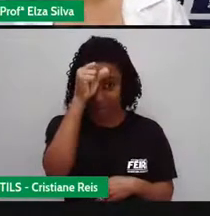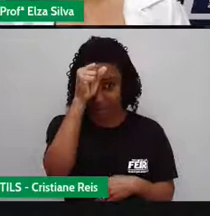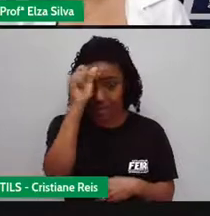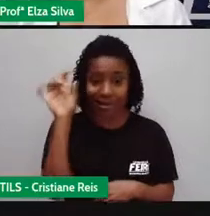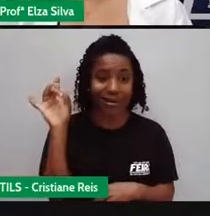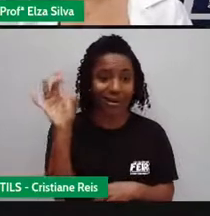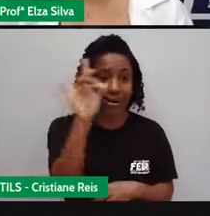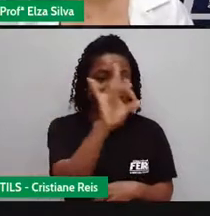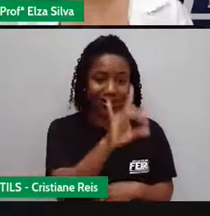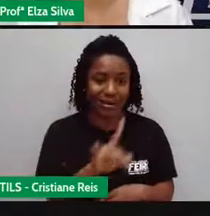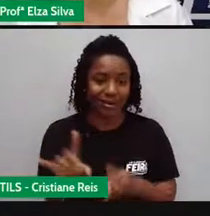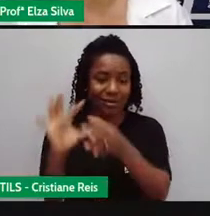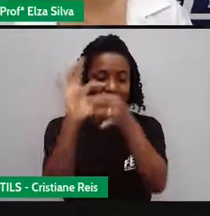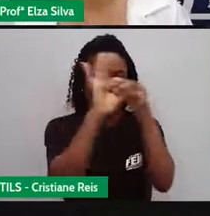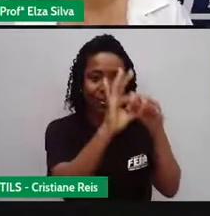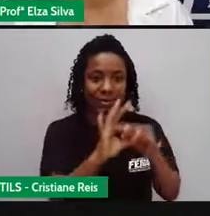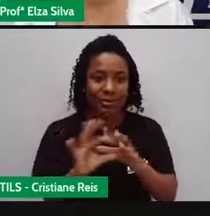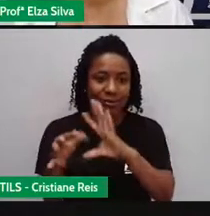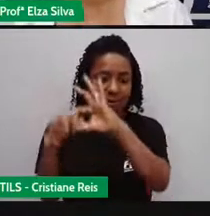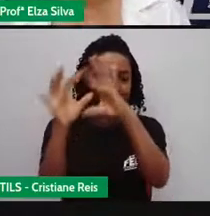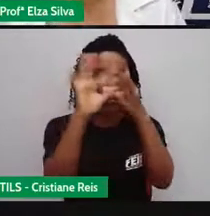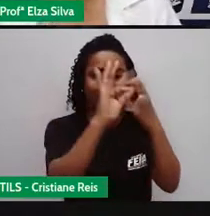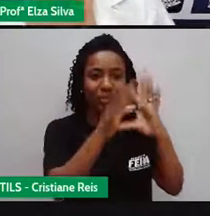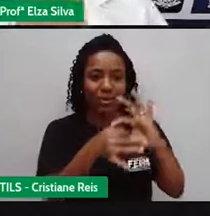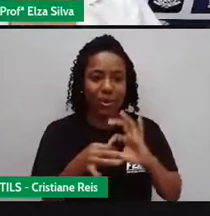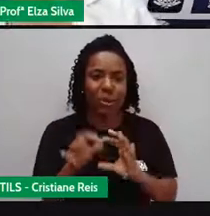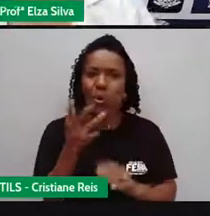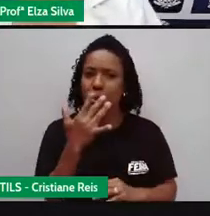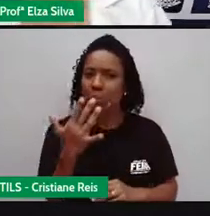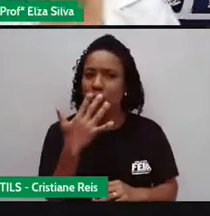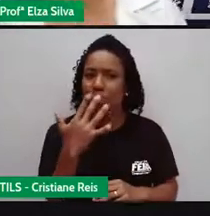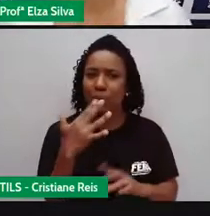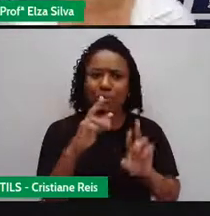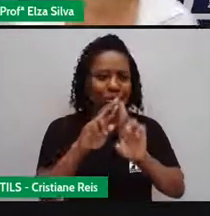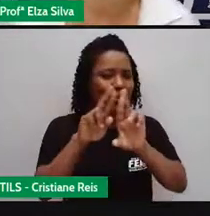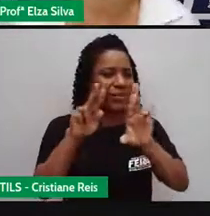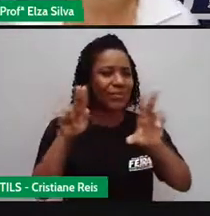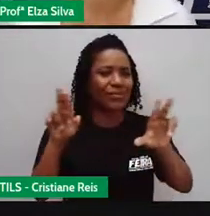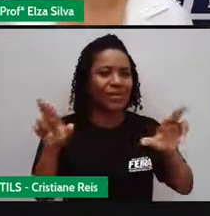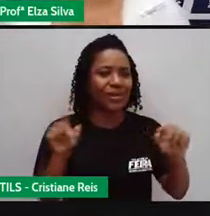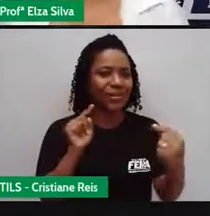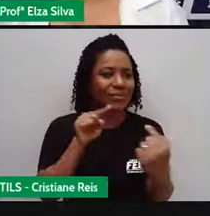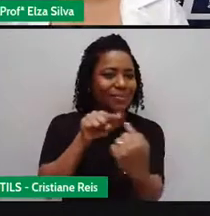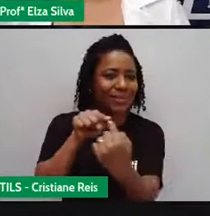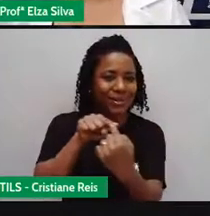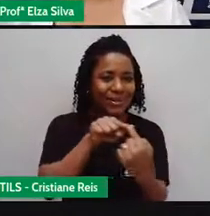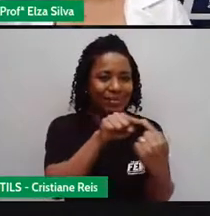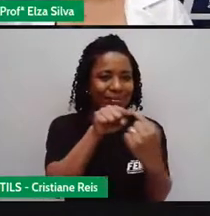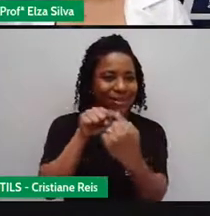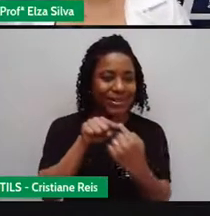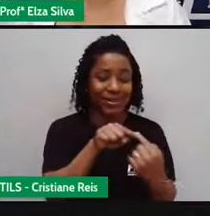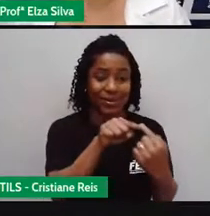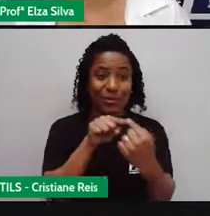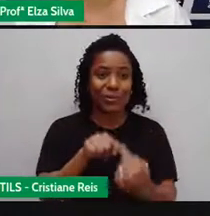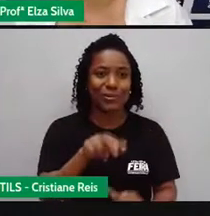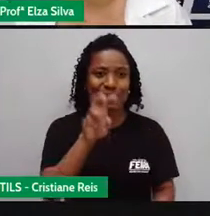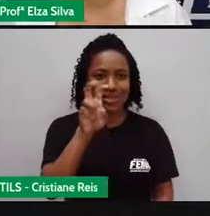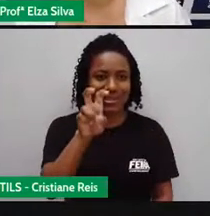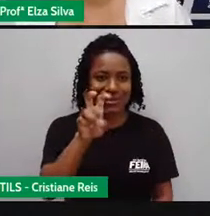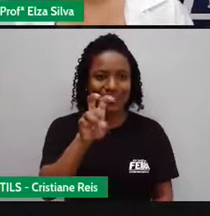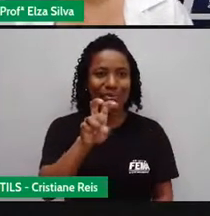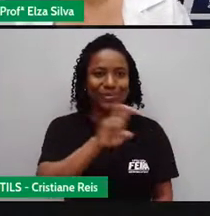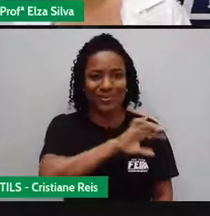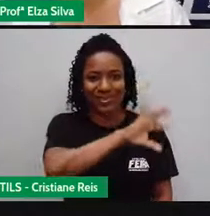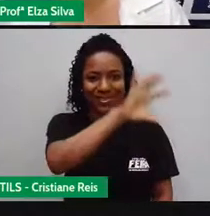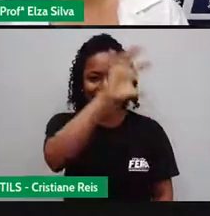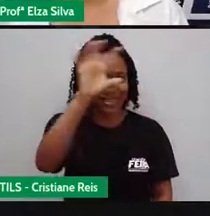eles têm essas cores diferentes porque representam os continentes, os cinco continentes.